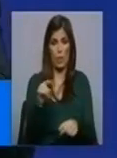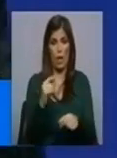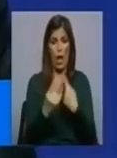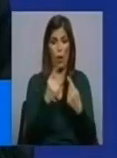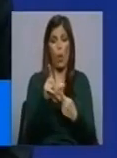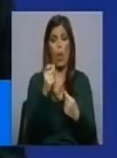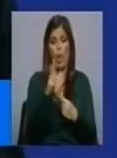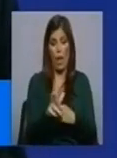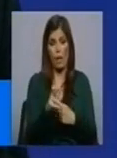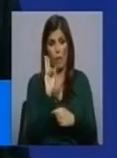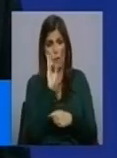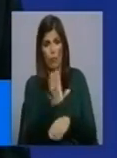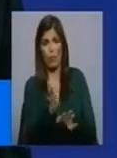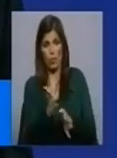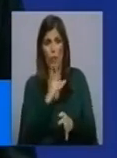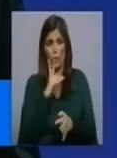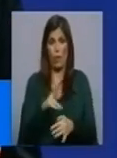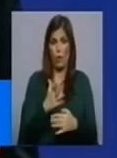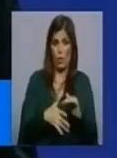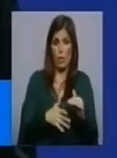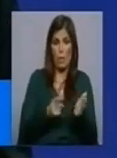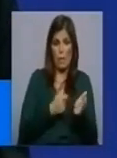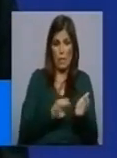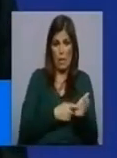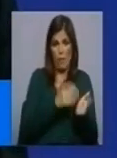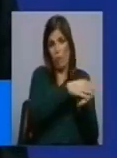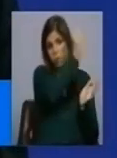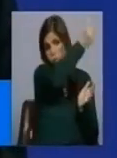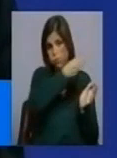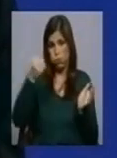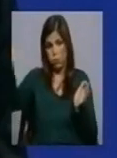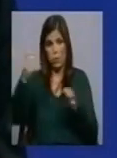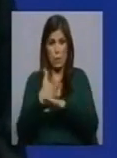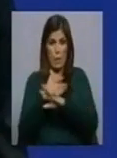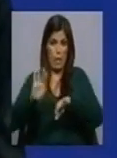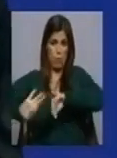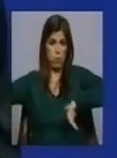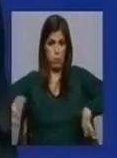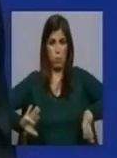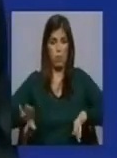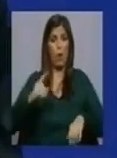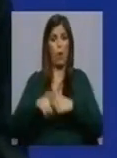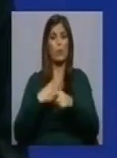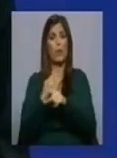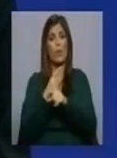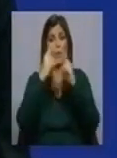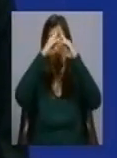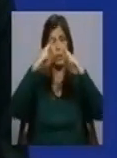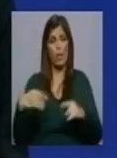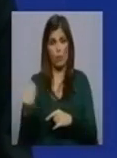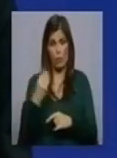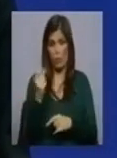lares, como aliás vimos no país, precisavam de ser separadas. E temos depois a pousada da juventude, onde